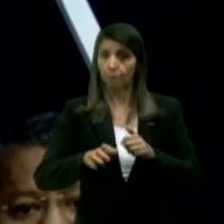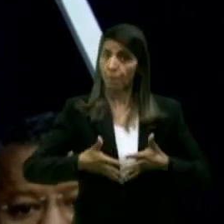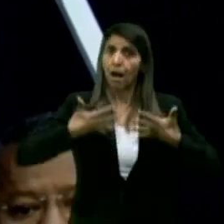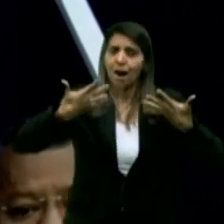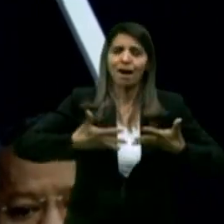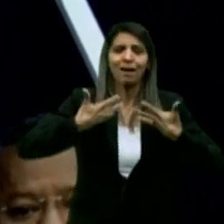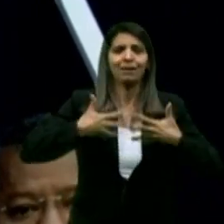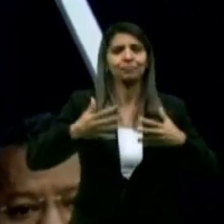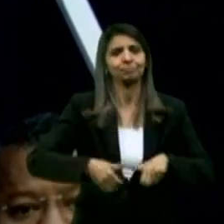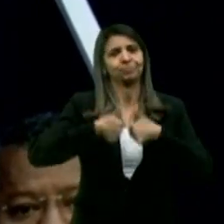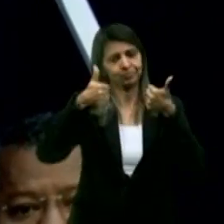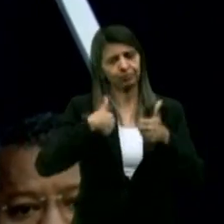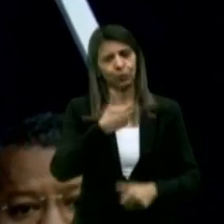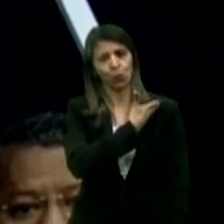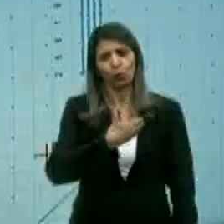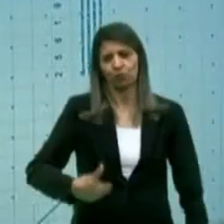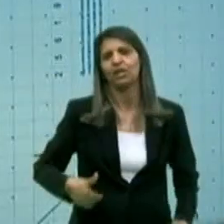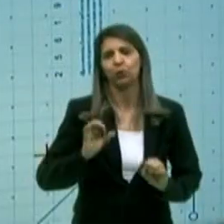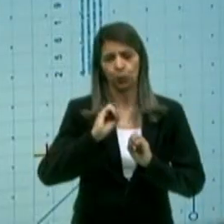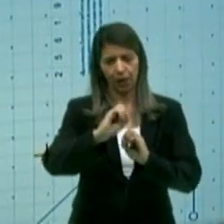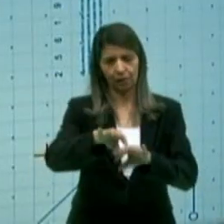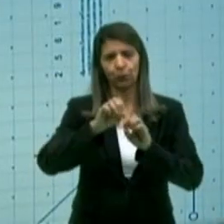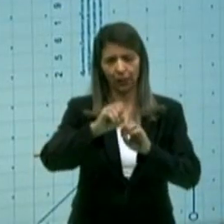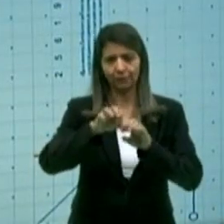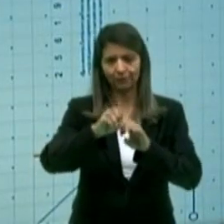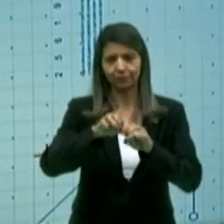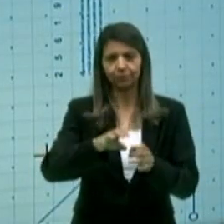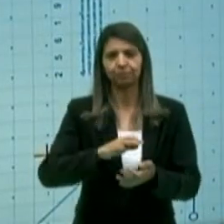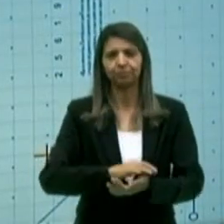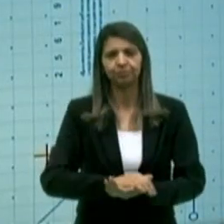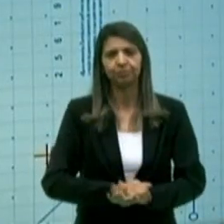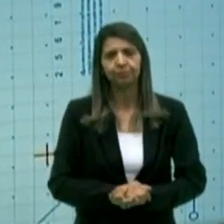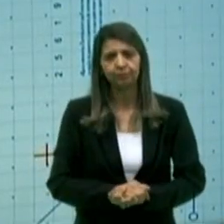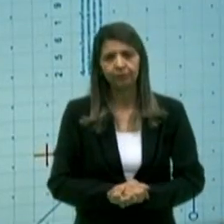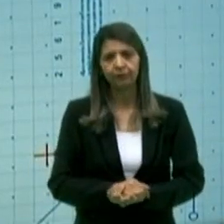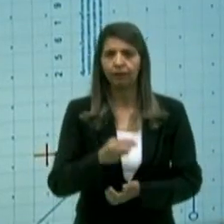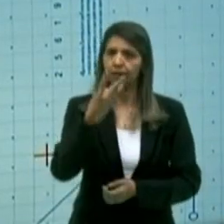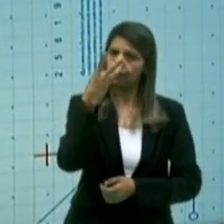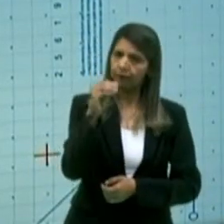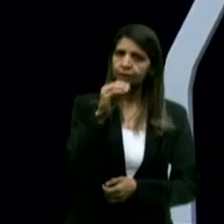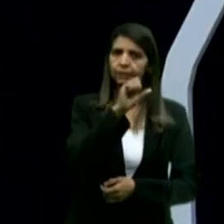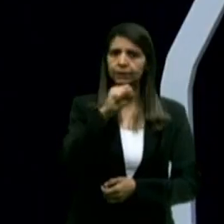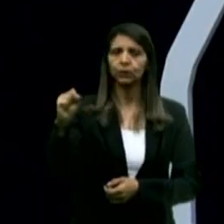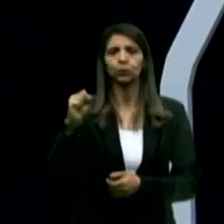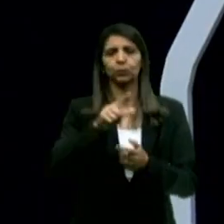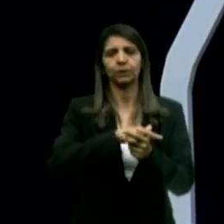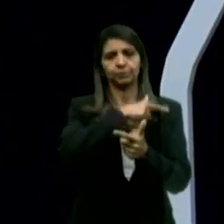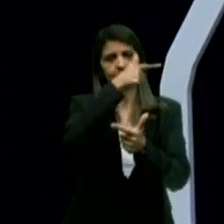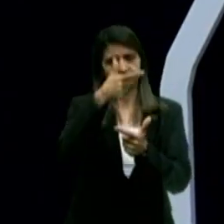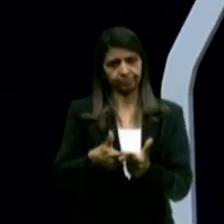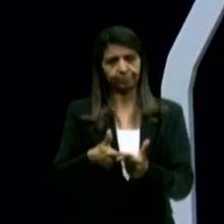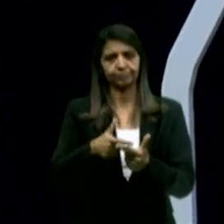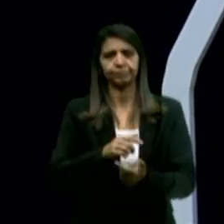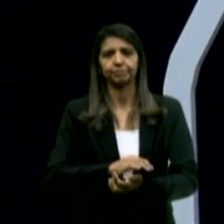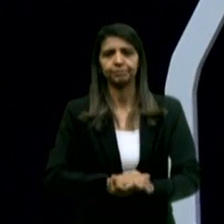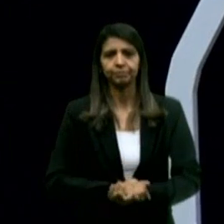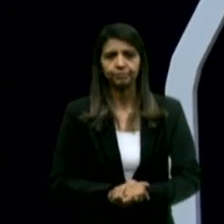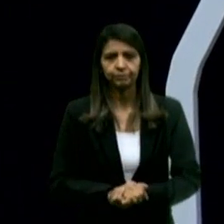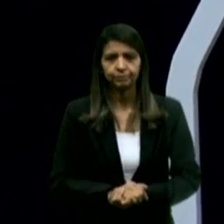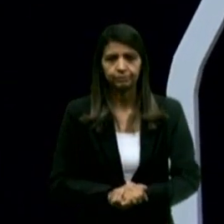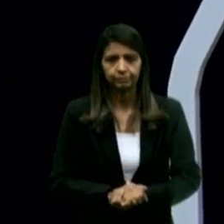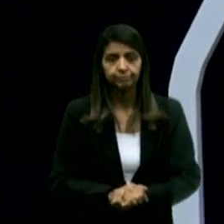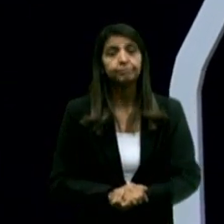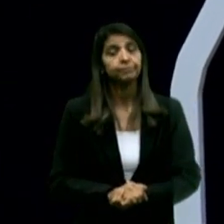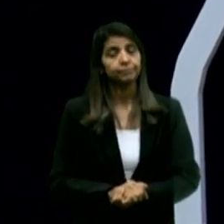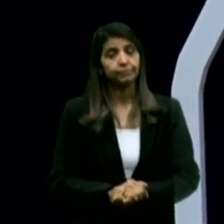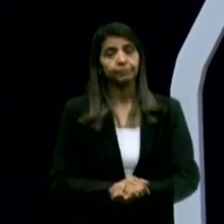na Paraíba o governo da educação. Adriano, 30 segundos para a réplica. Olha, o salário dos professores